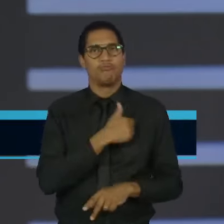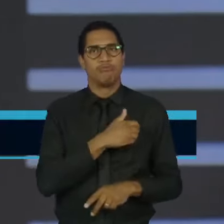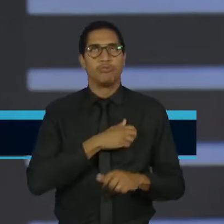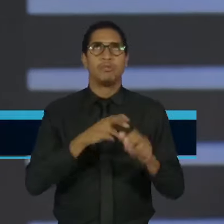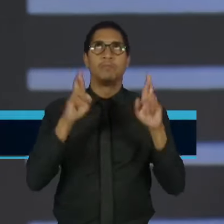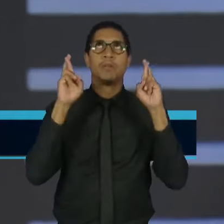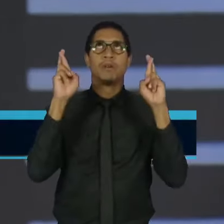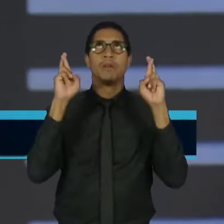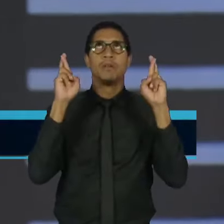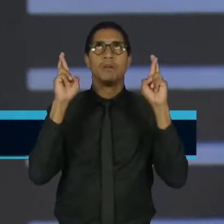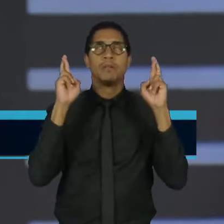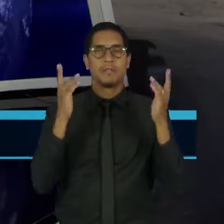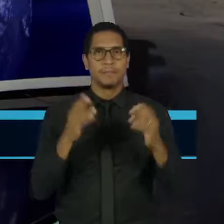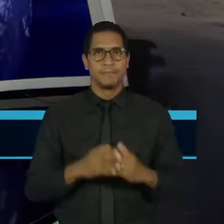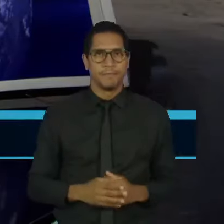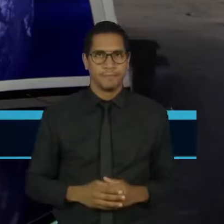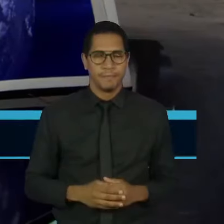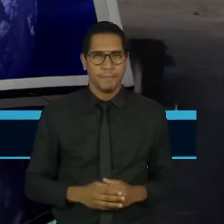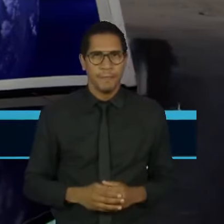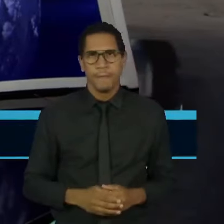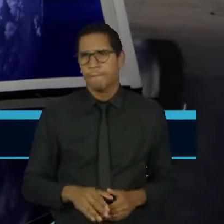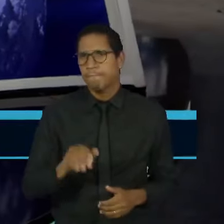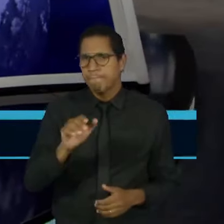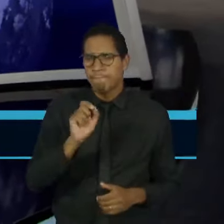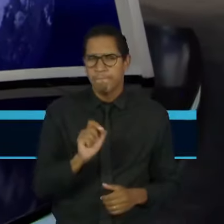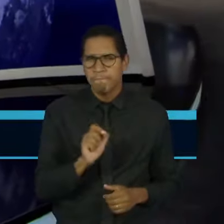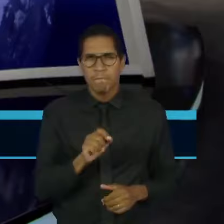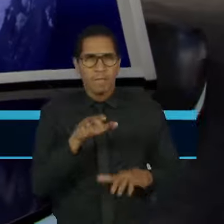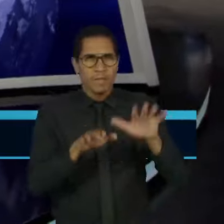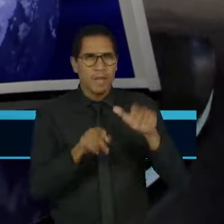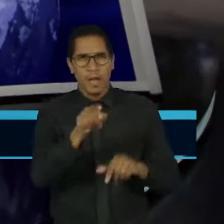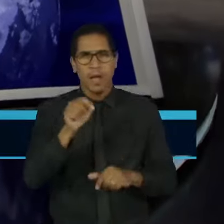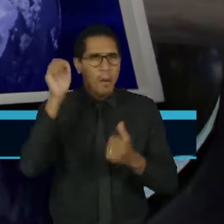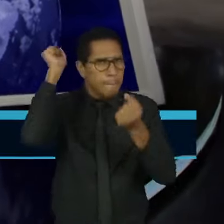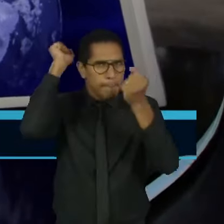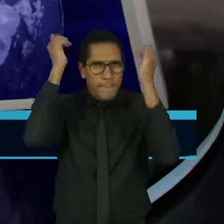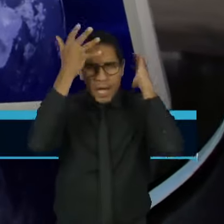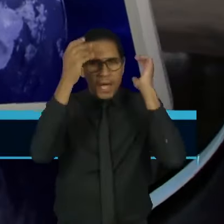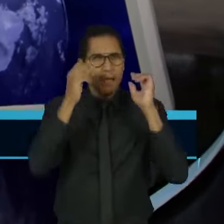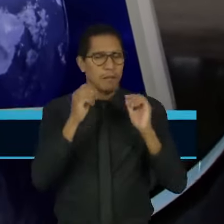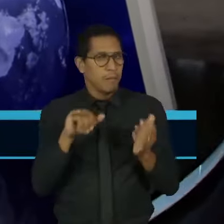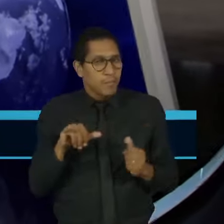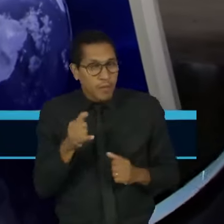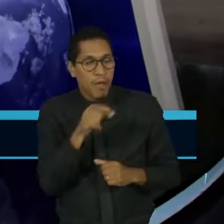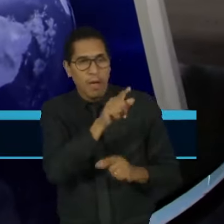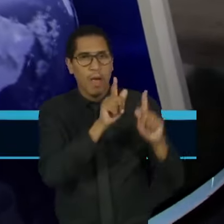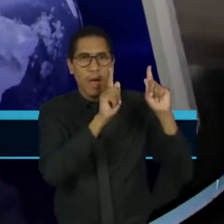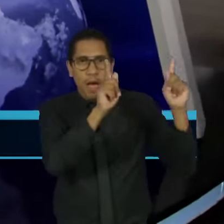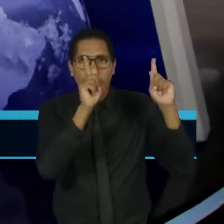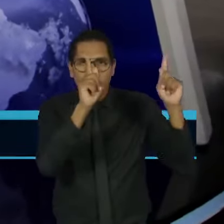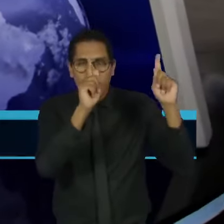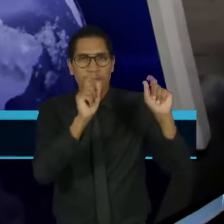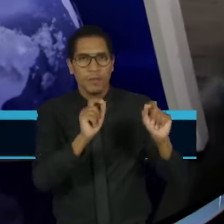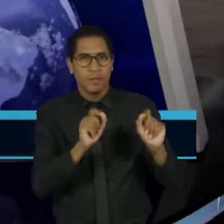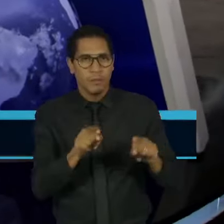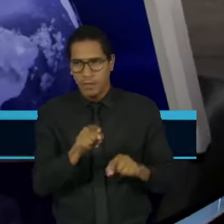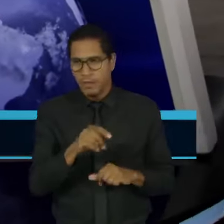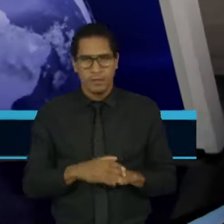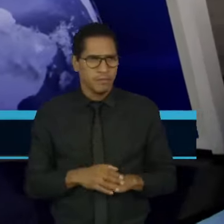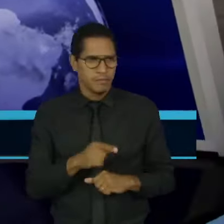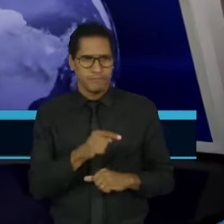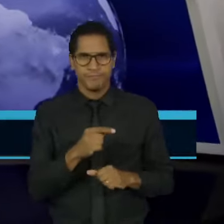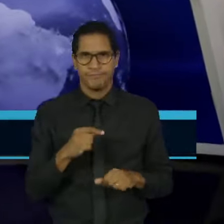tentativa. Vera, só para finalizar, será que o Millet pode aproveitar essa greve para reforçar o discurso de que a paralisação foi convocada